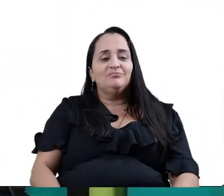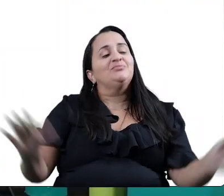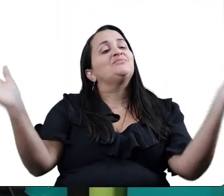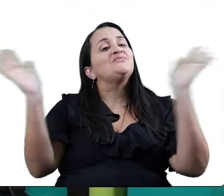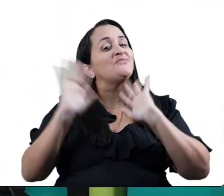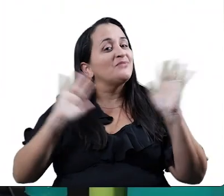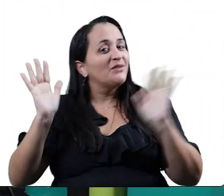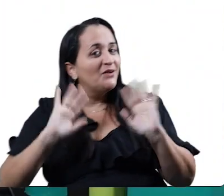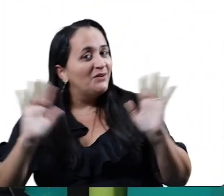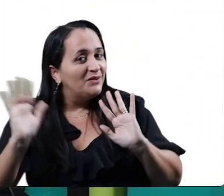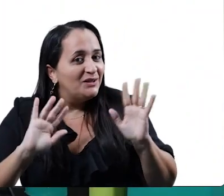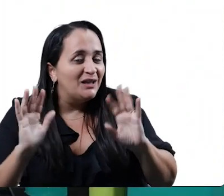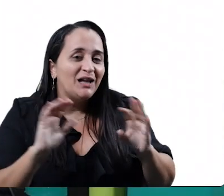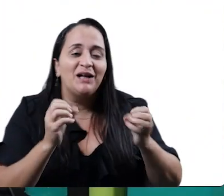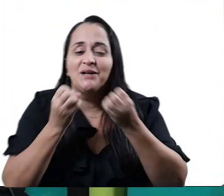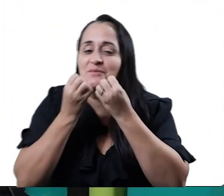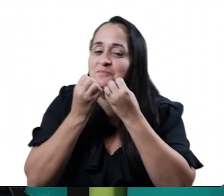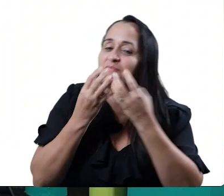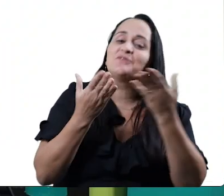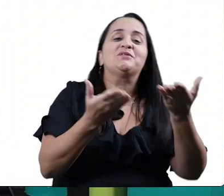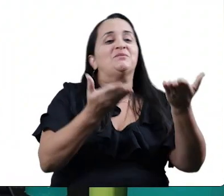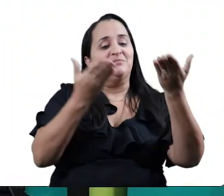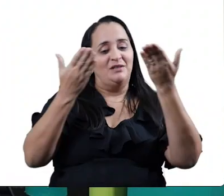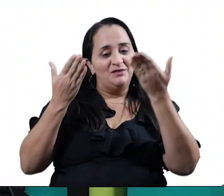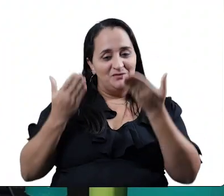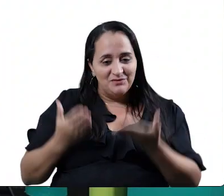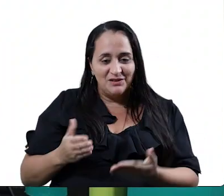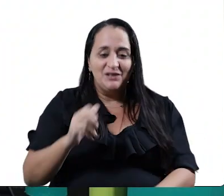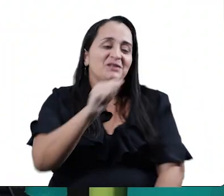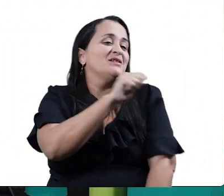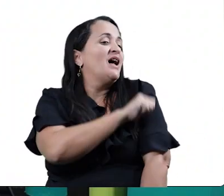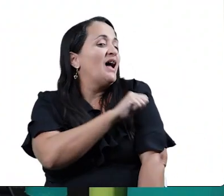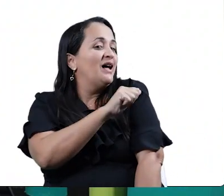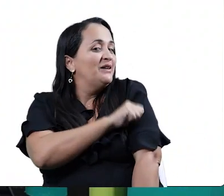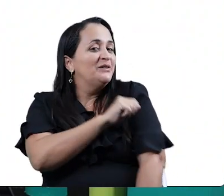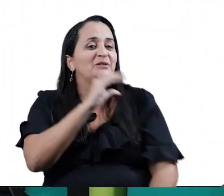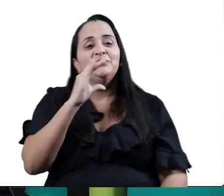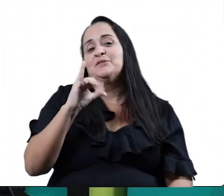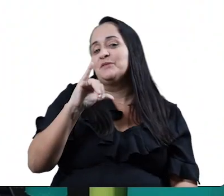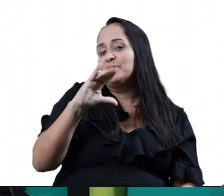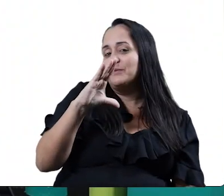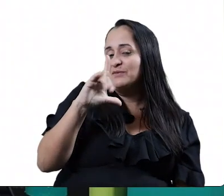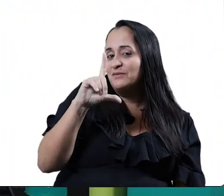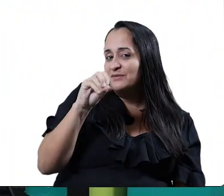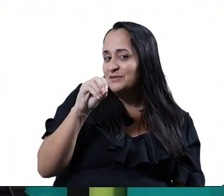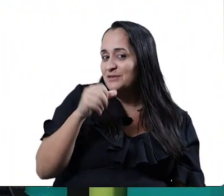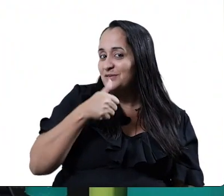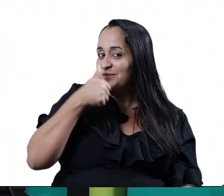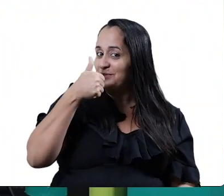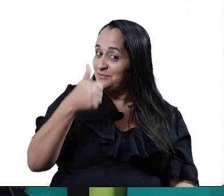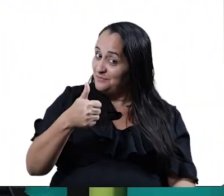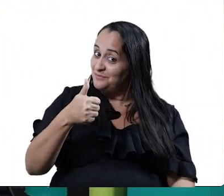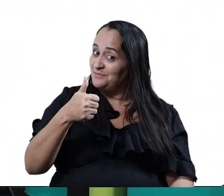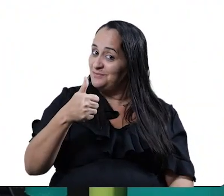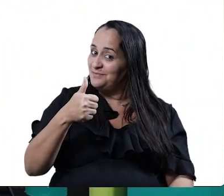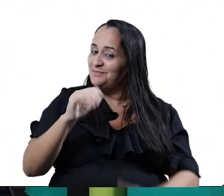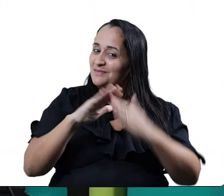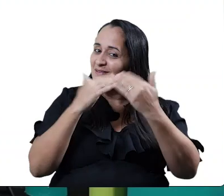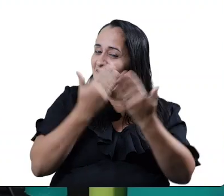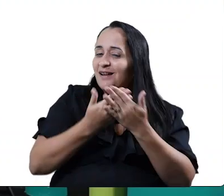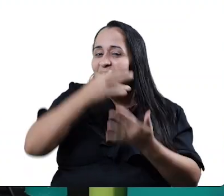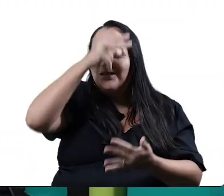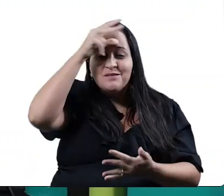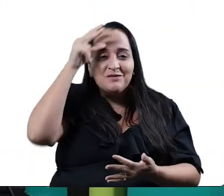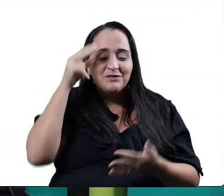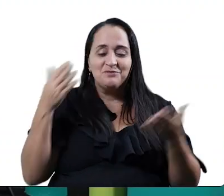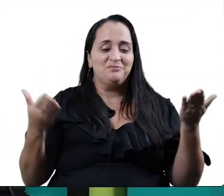Olá, sejam muito bem-vindos alunos do ciclo 1 da Rede Municipal de Ensino. Como vocês estão? Agora começa a